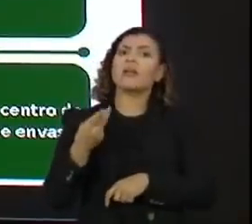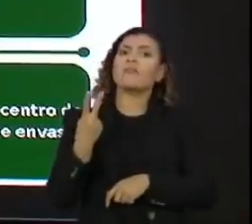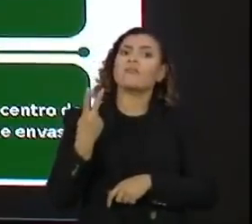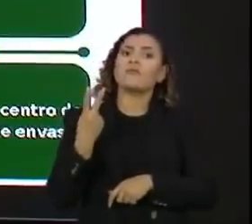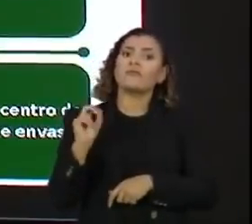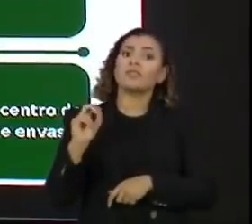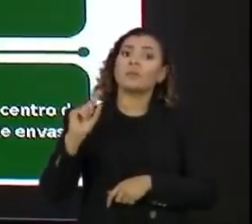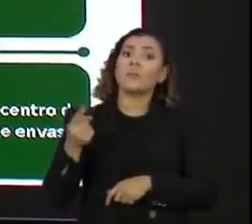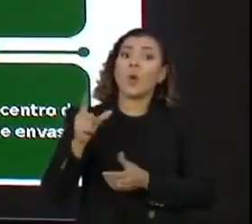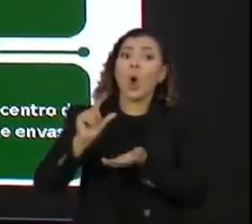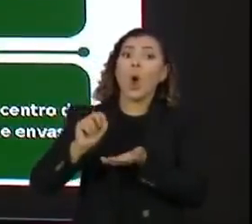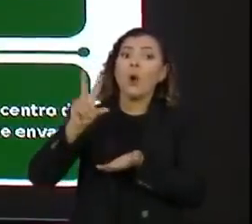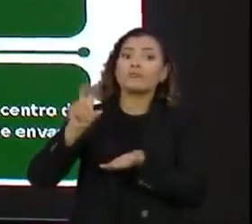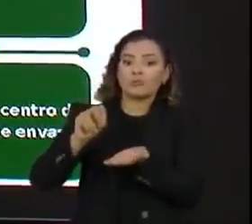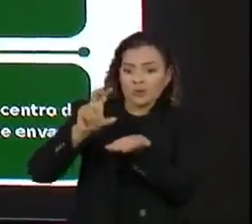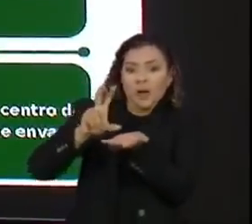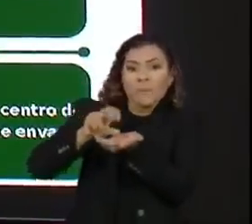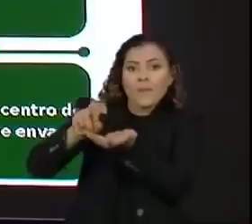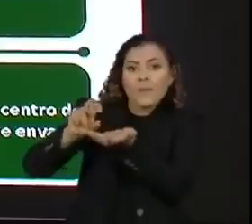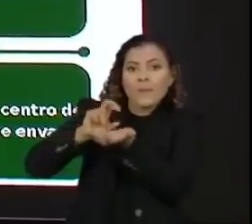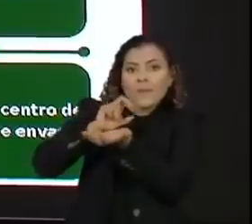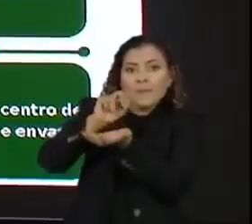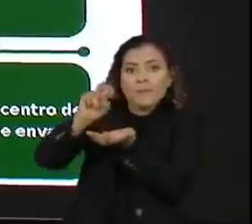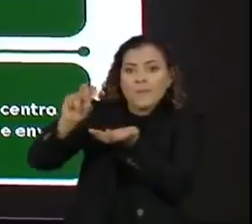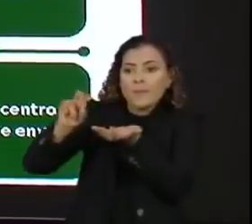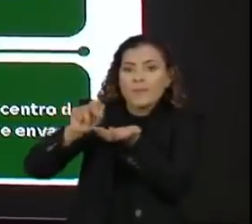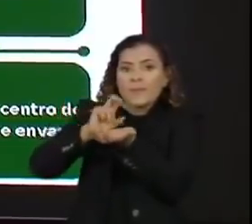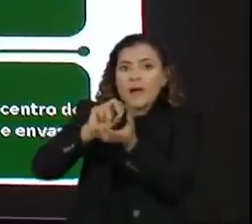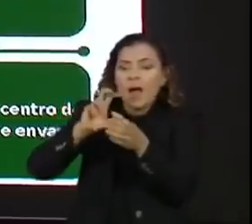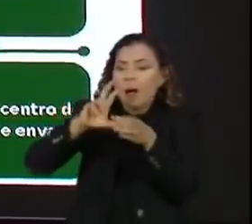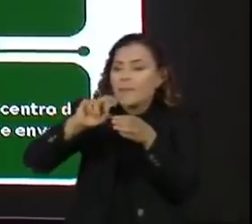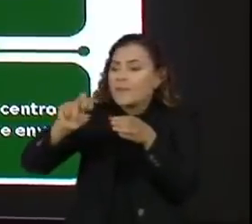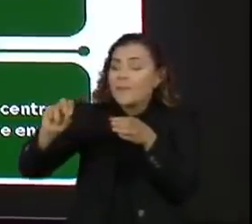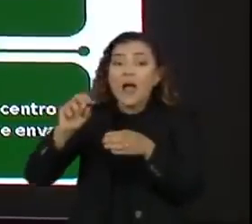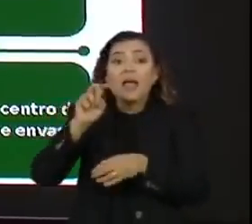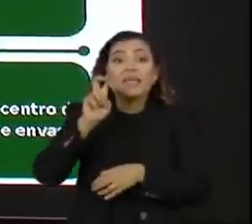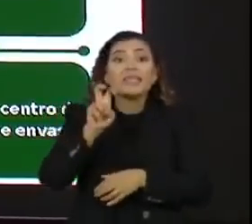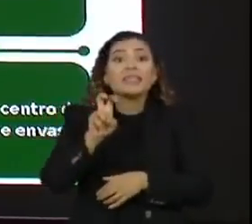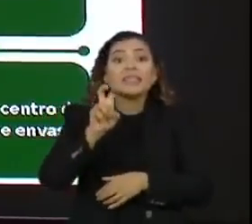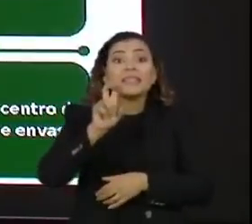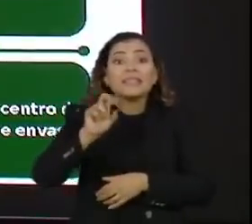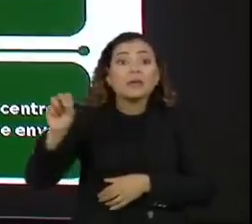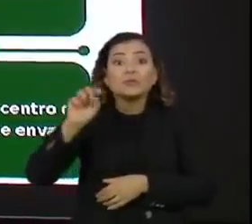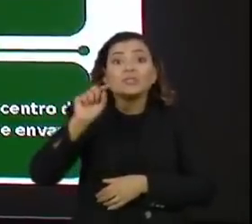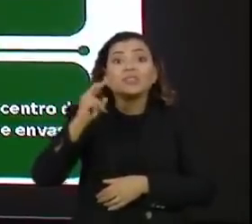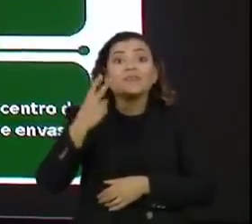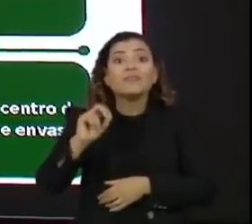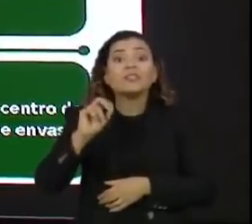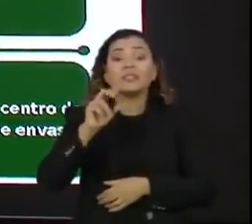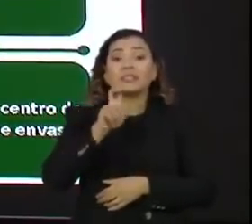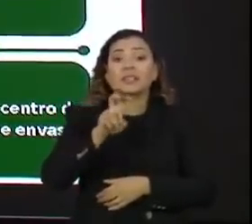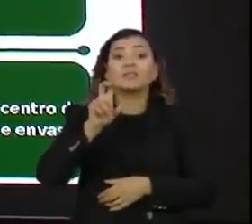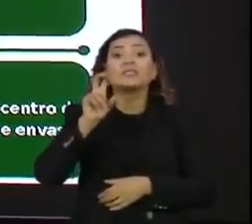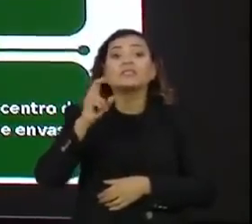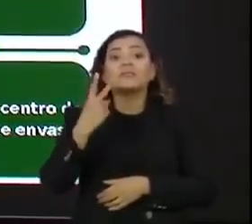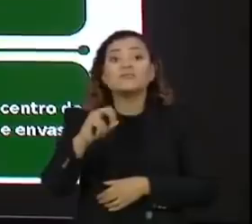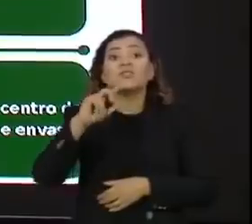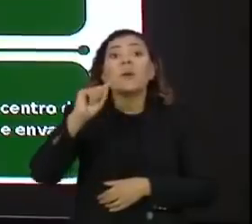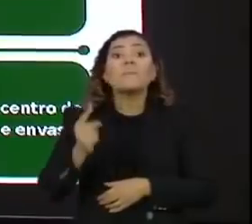ovos nesse momento. 520 mil ovos. As pessoas, às vezes, não têm a ideia, a dimensão.